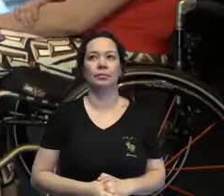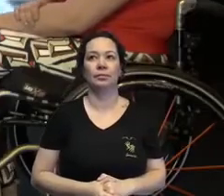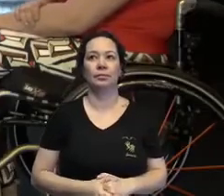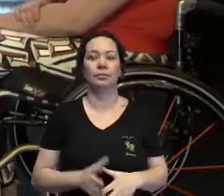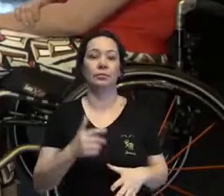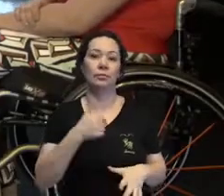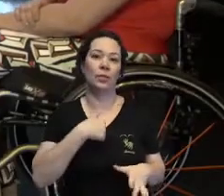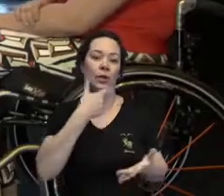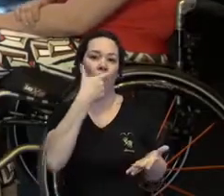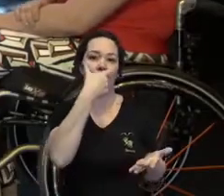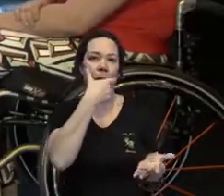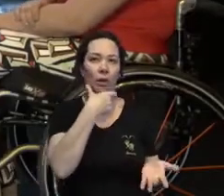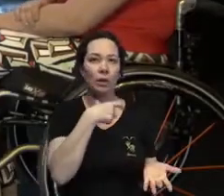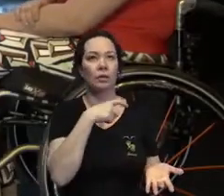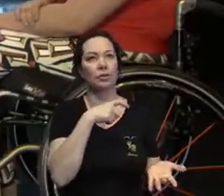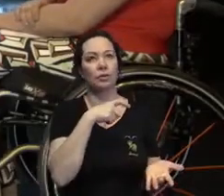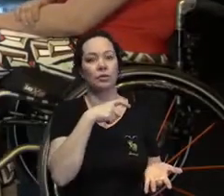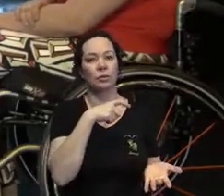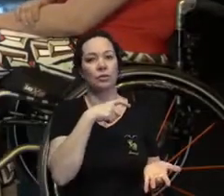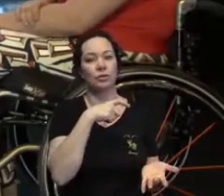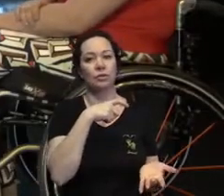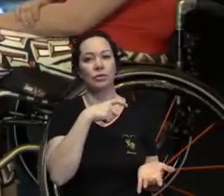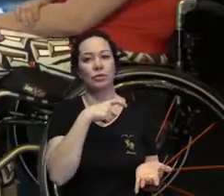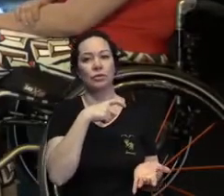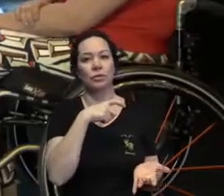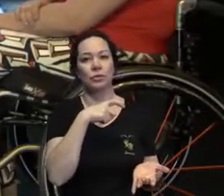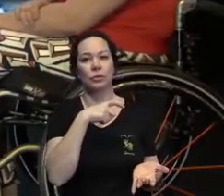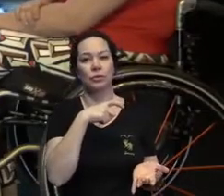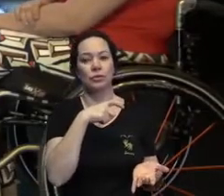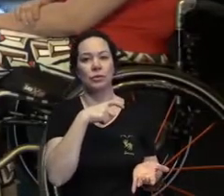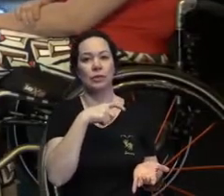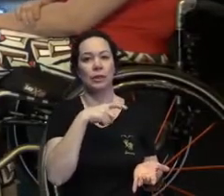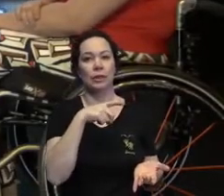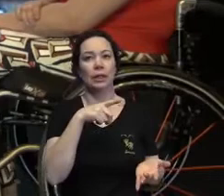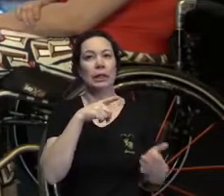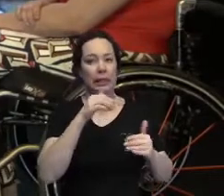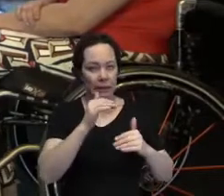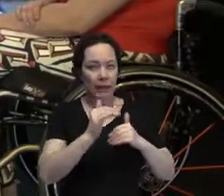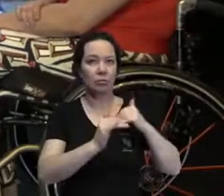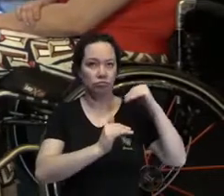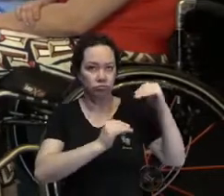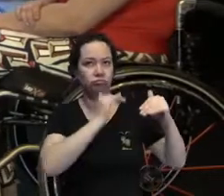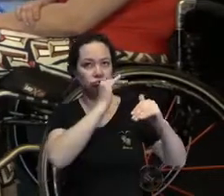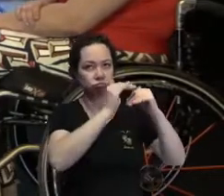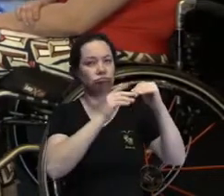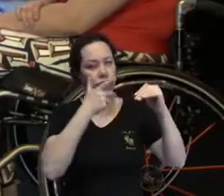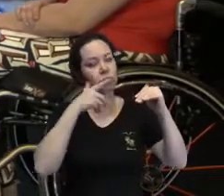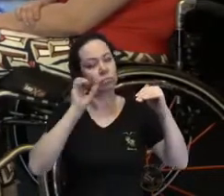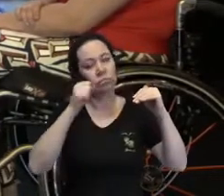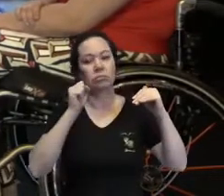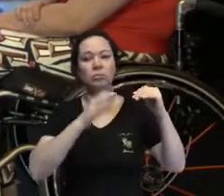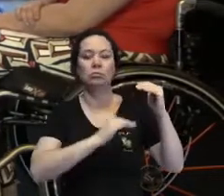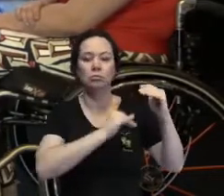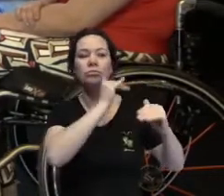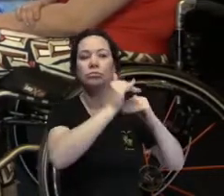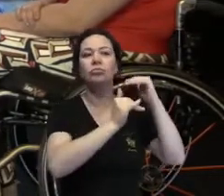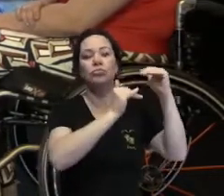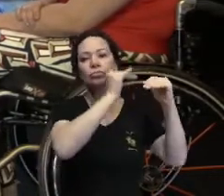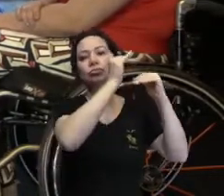Eu acho que a gente está tendo progressos consideráveis. acho que, apesar de